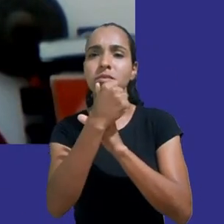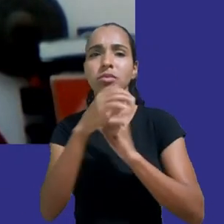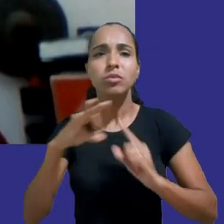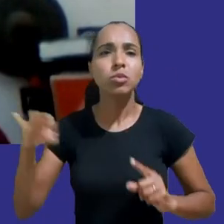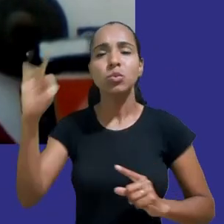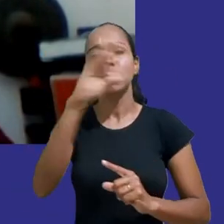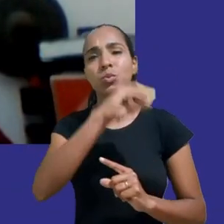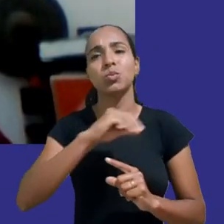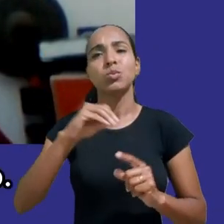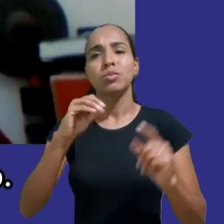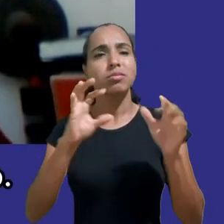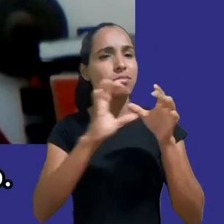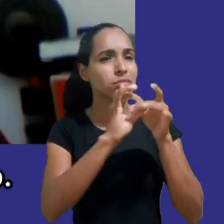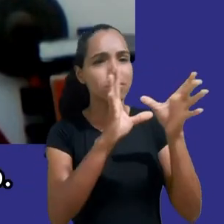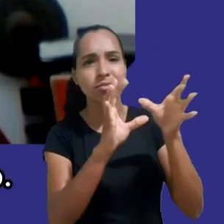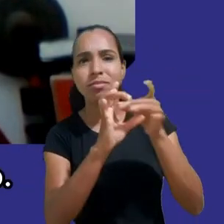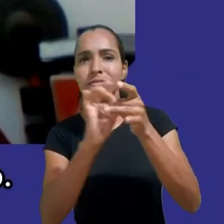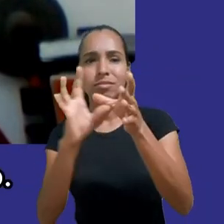questões vêm surgindo